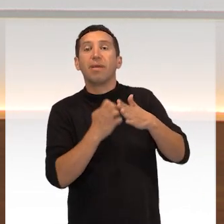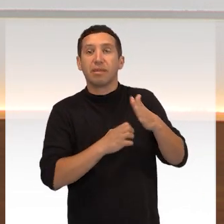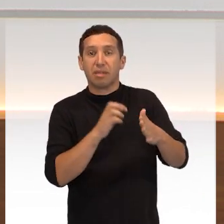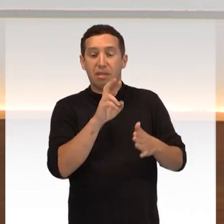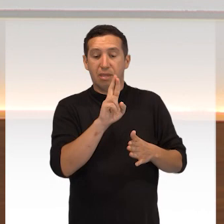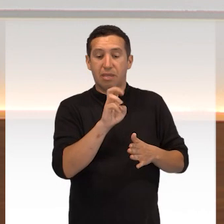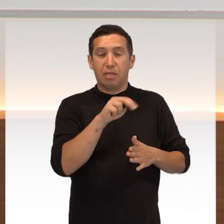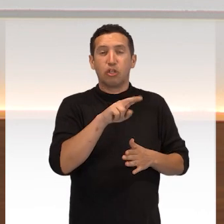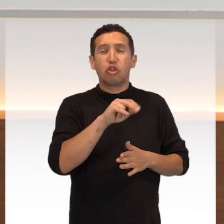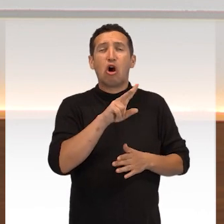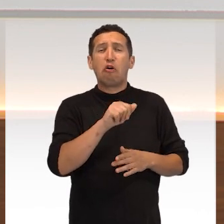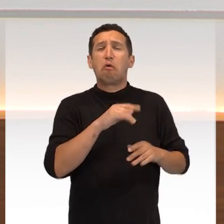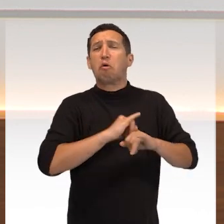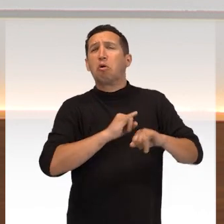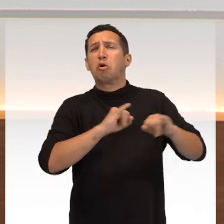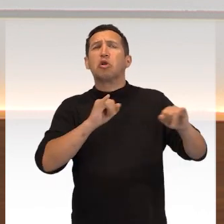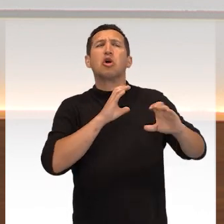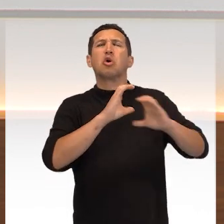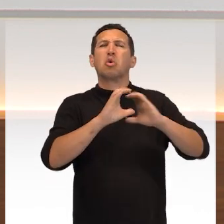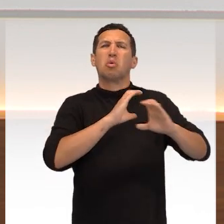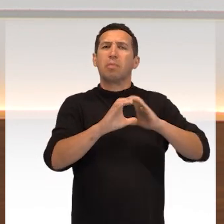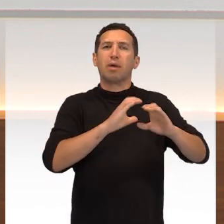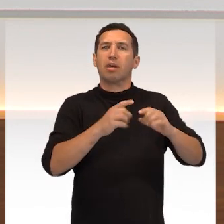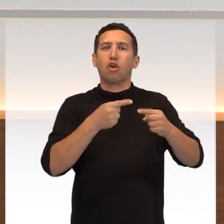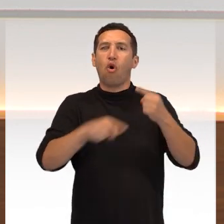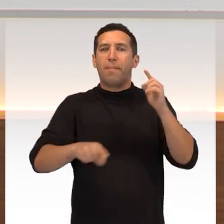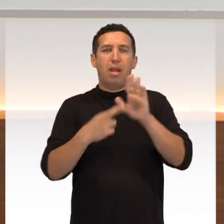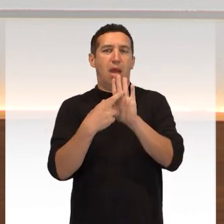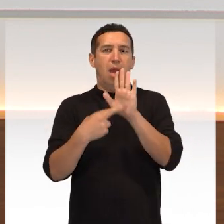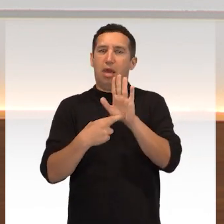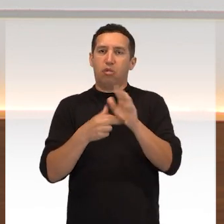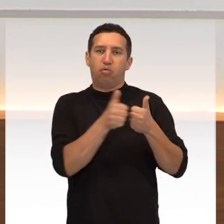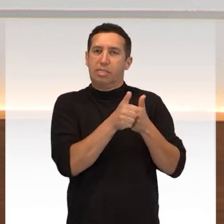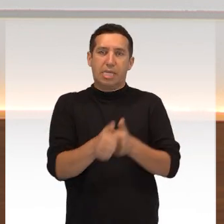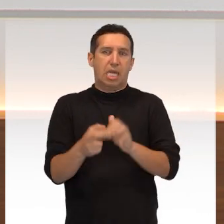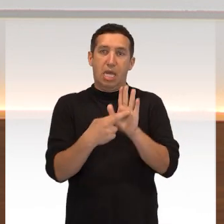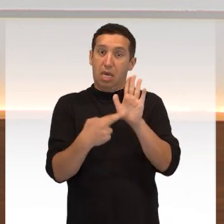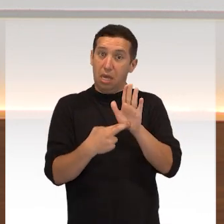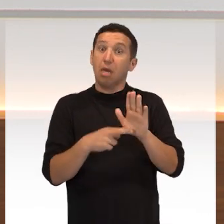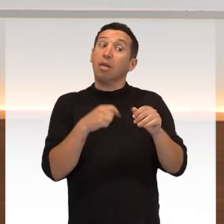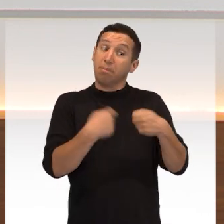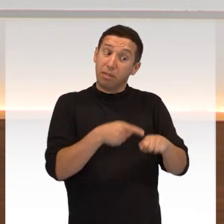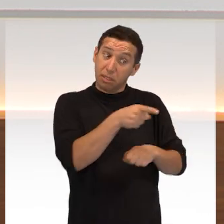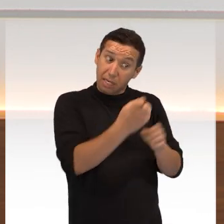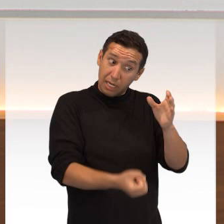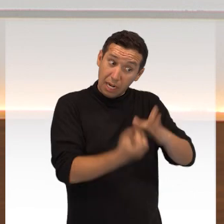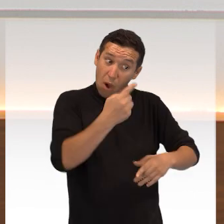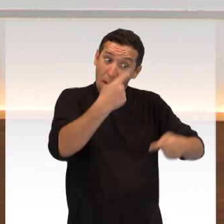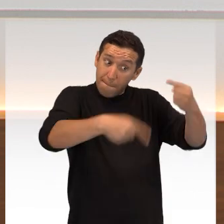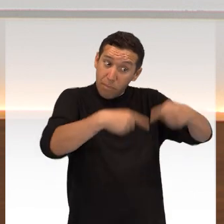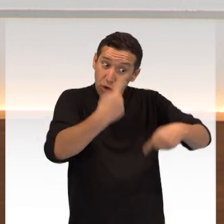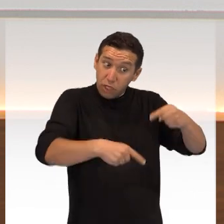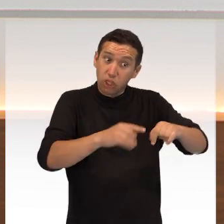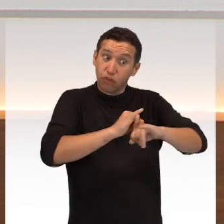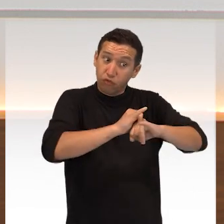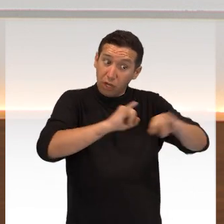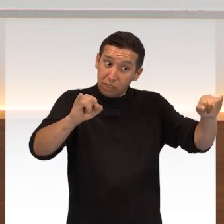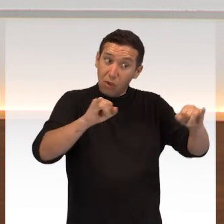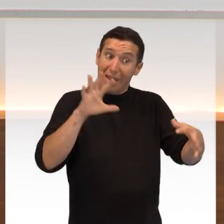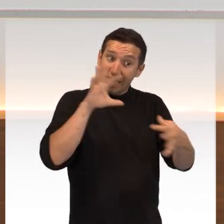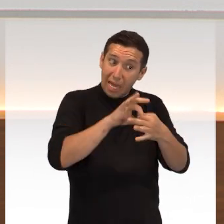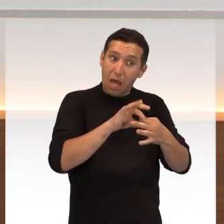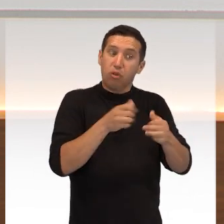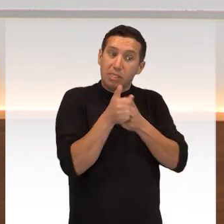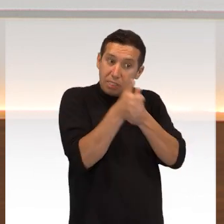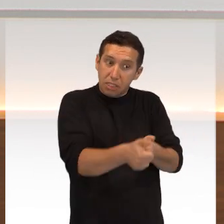empresa tem insistido em continuar com uma política de comunicação irregular, a decisão vale até que seja criada uma política interna de